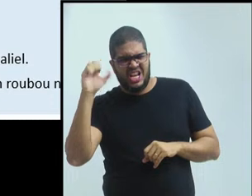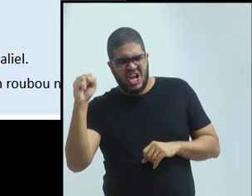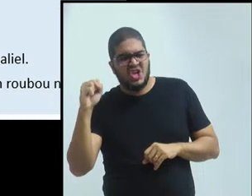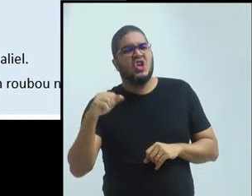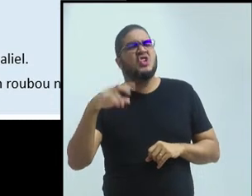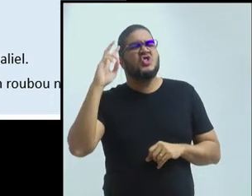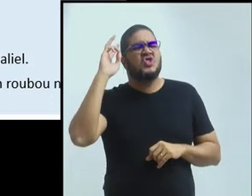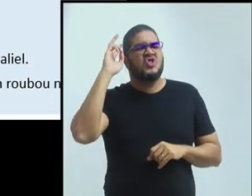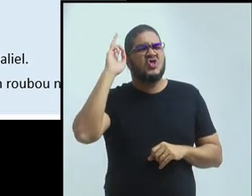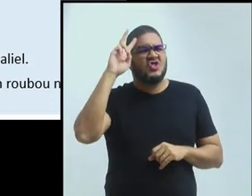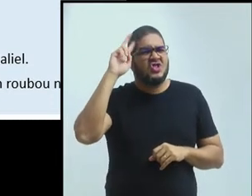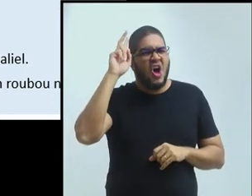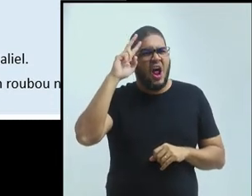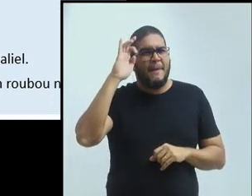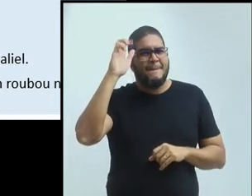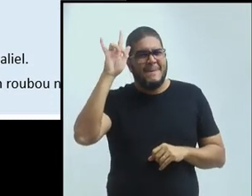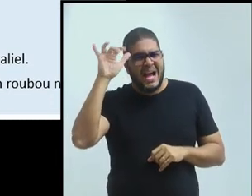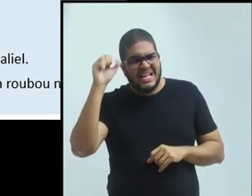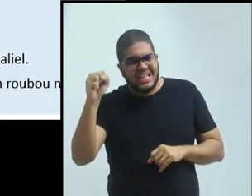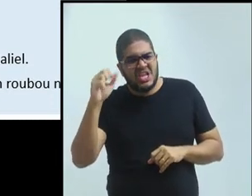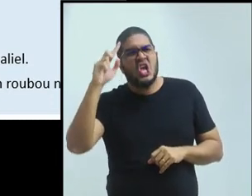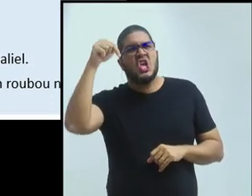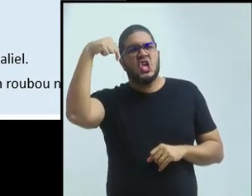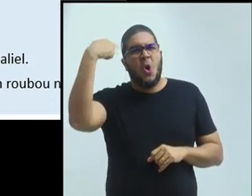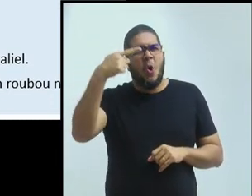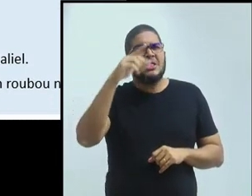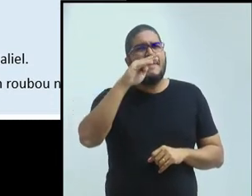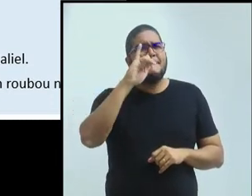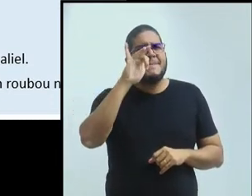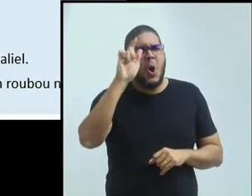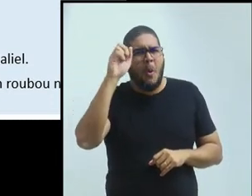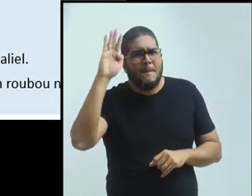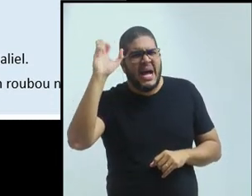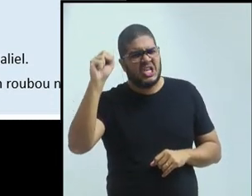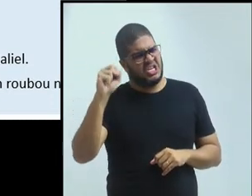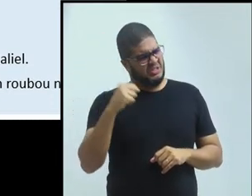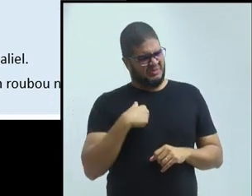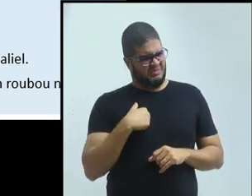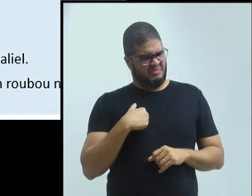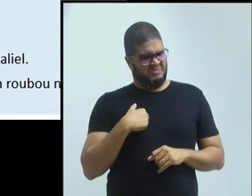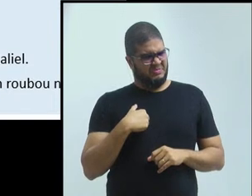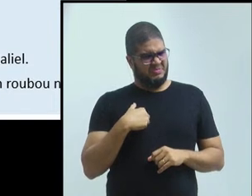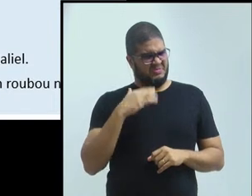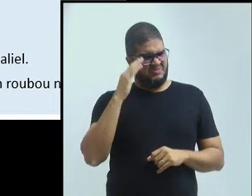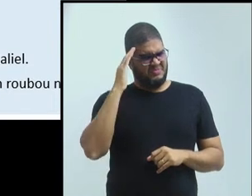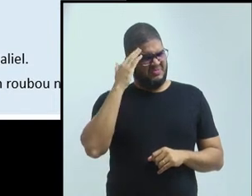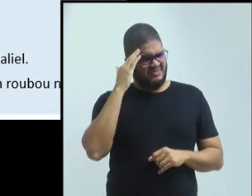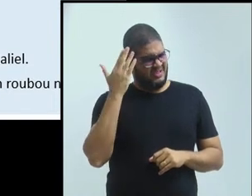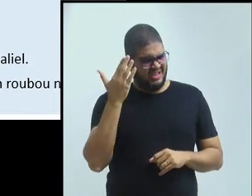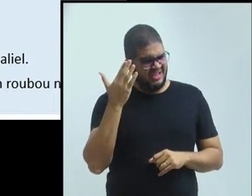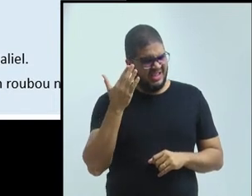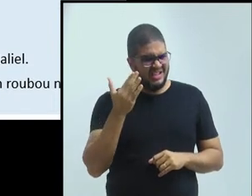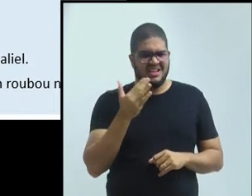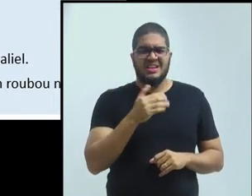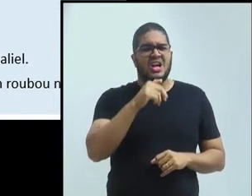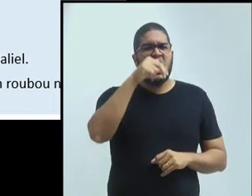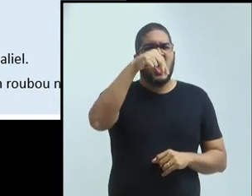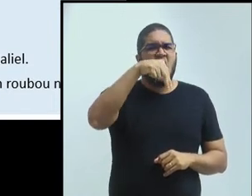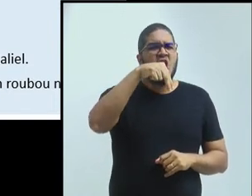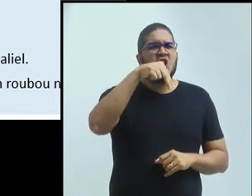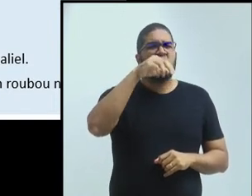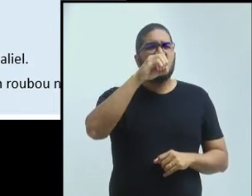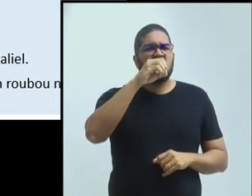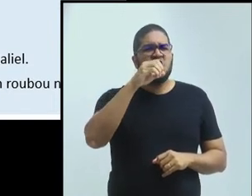já fica provado que existe o português angolano, porque ninguém entendeu esse título. Não Fatiga quer dizer não fatiga, e não fatiga é algo do tipo assim,